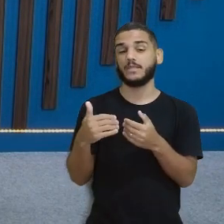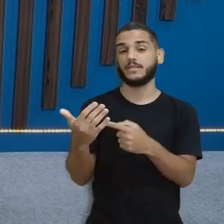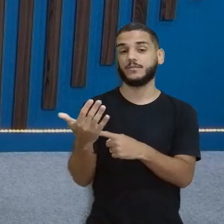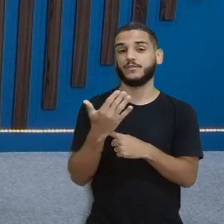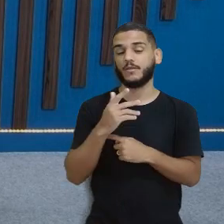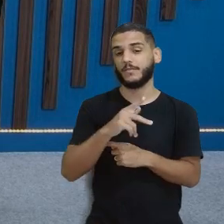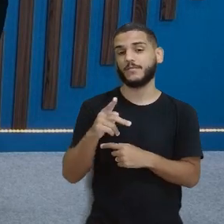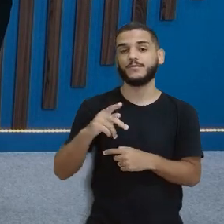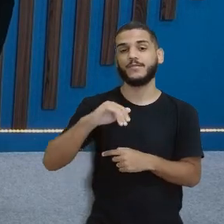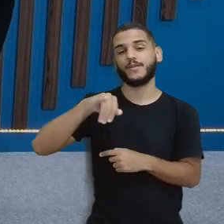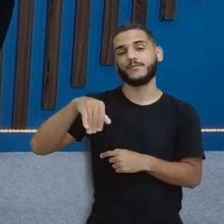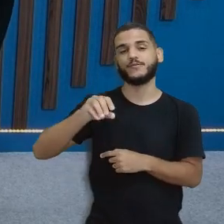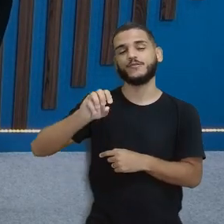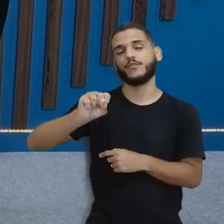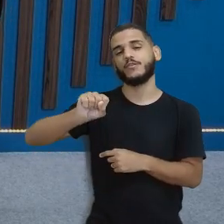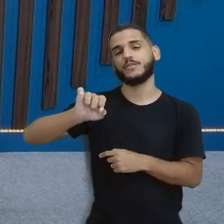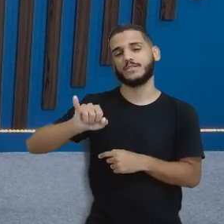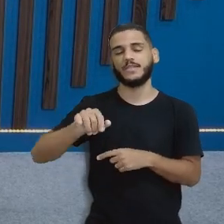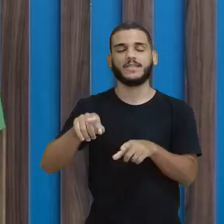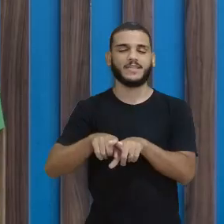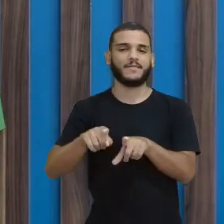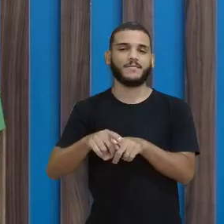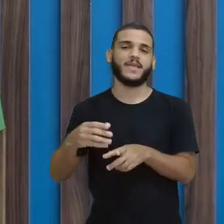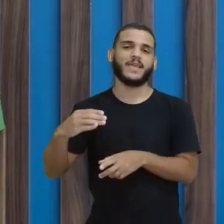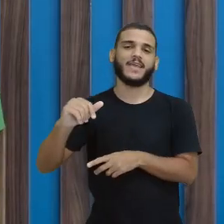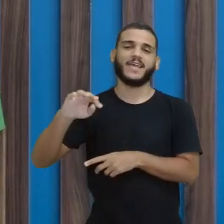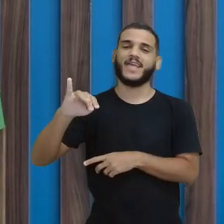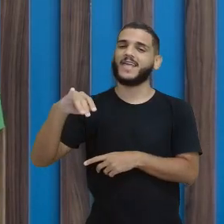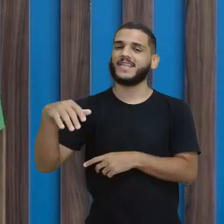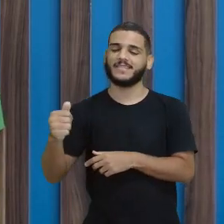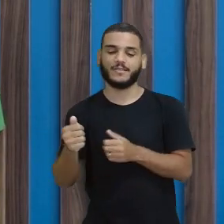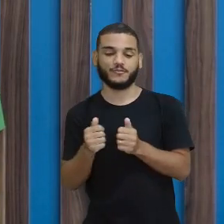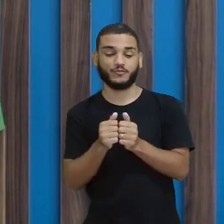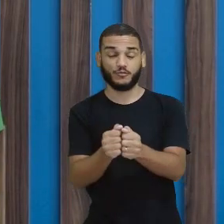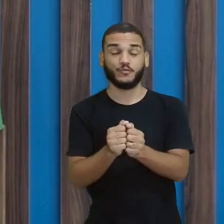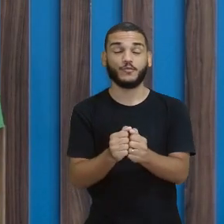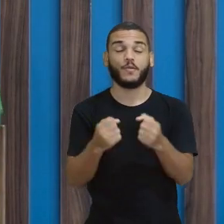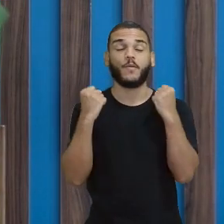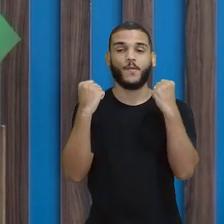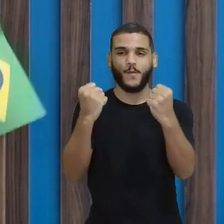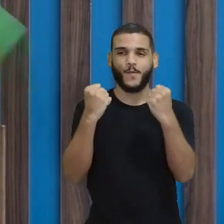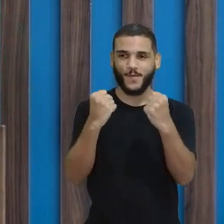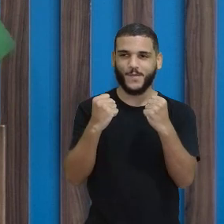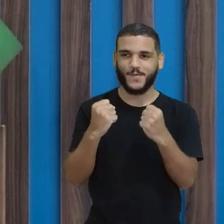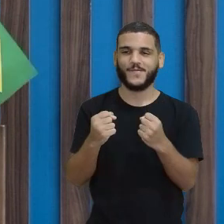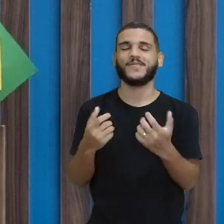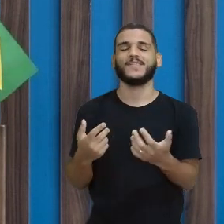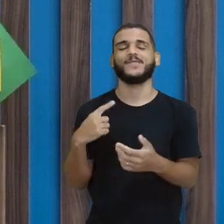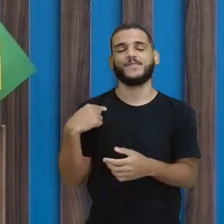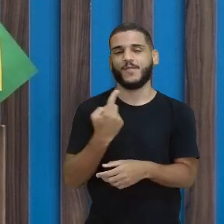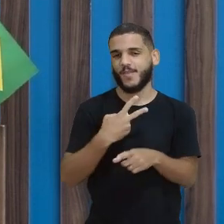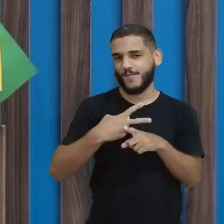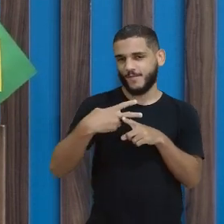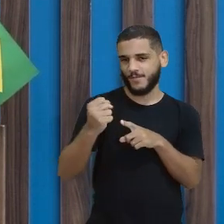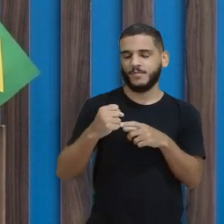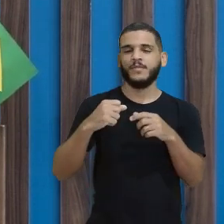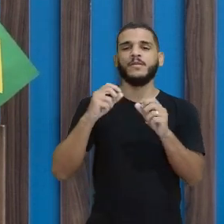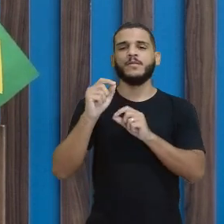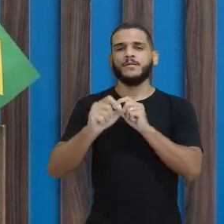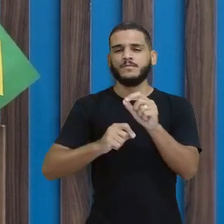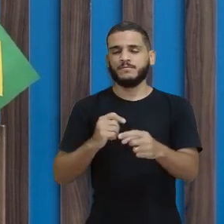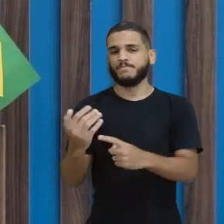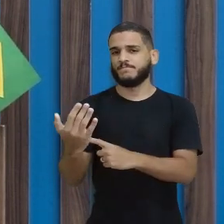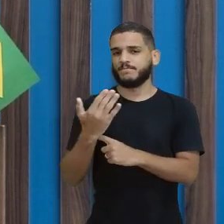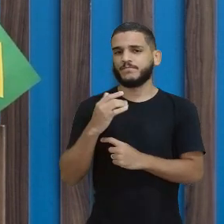à professora Josi e à professora Cátia, que está aqui do meu ladinho, torcendo pela nossa vitória, pra pedir